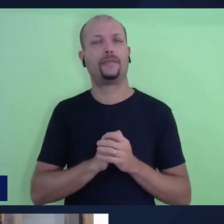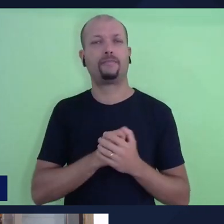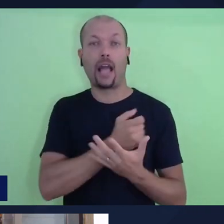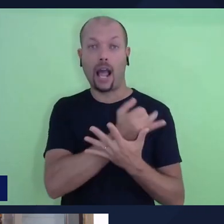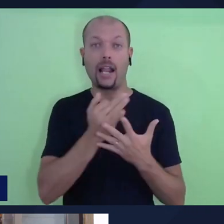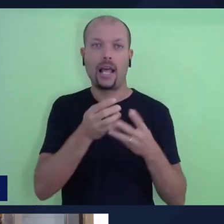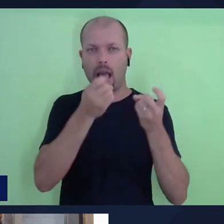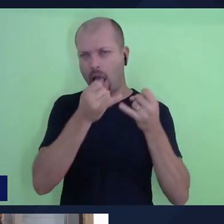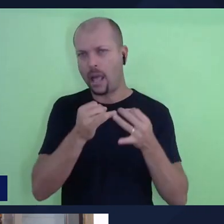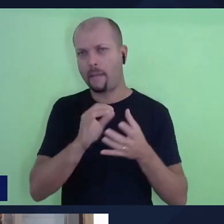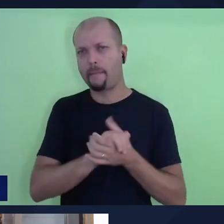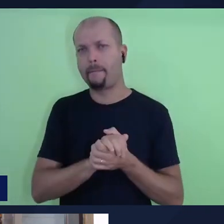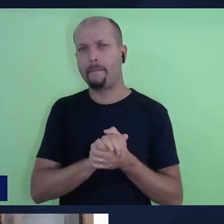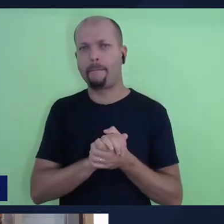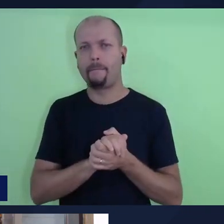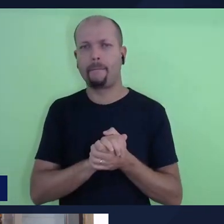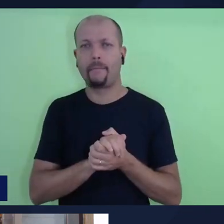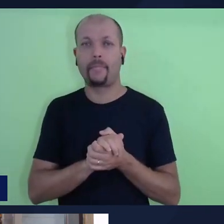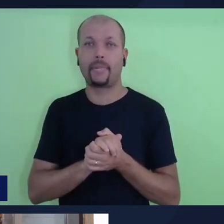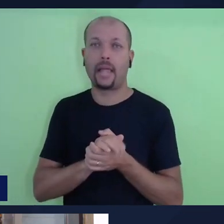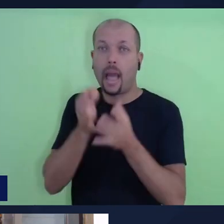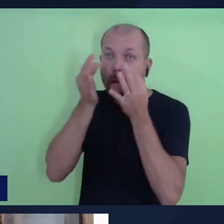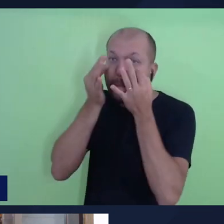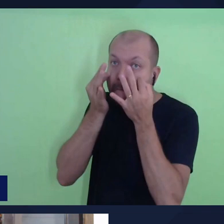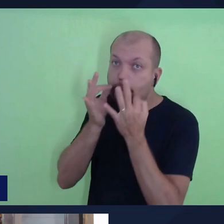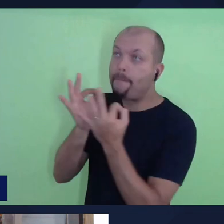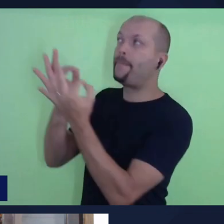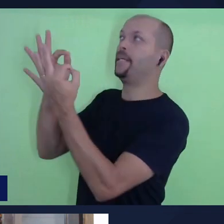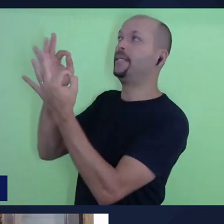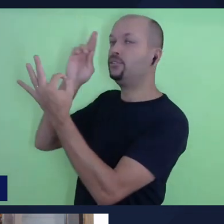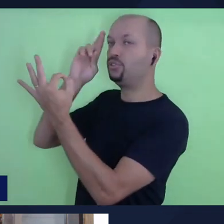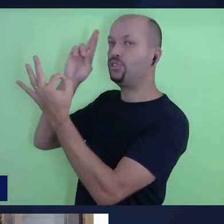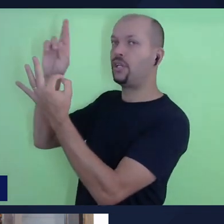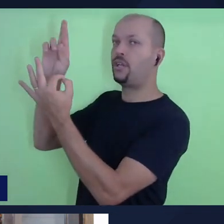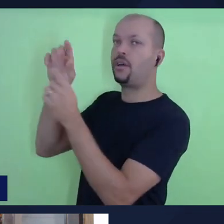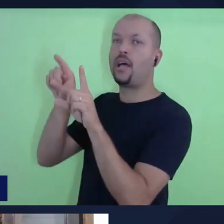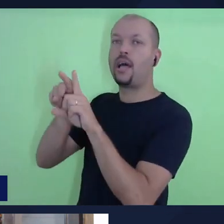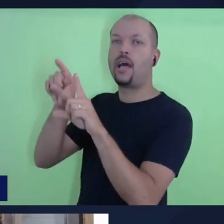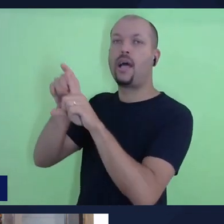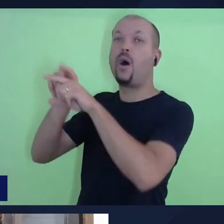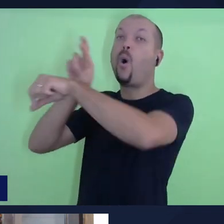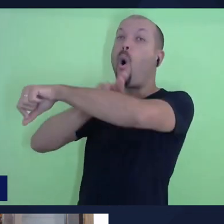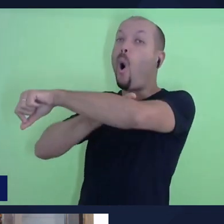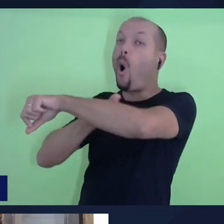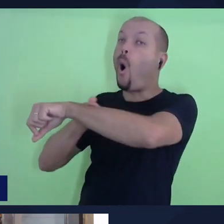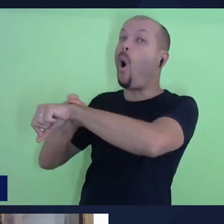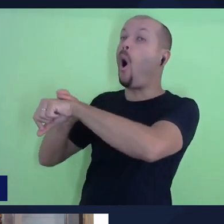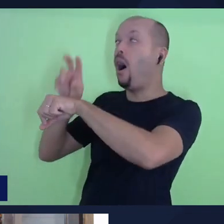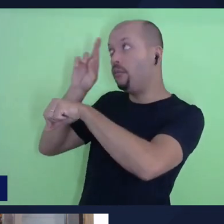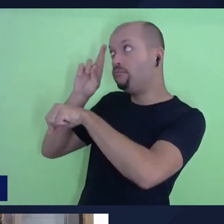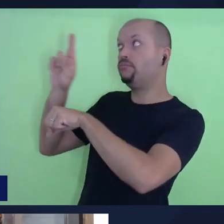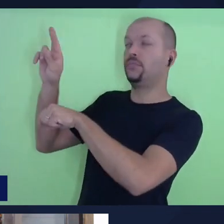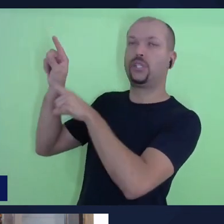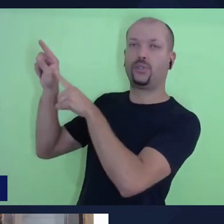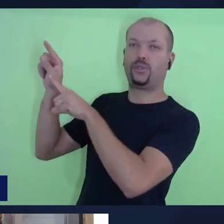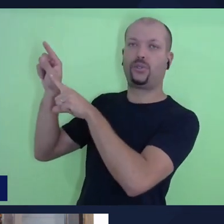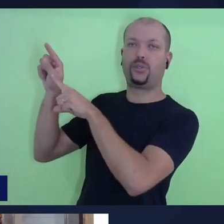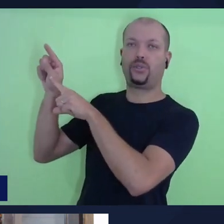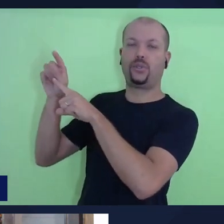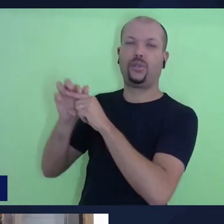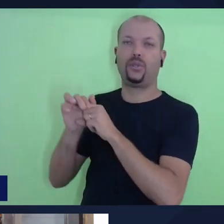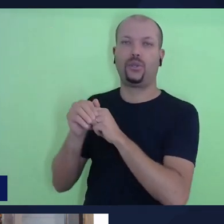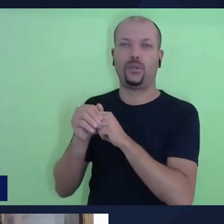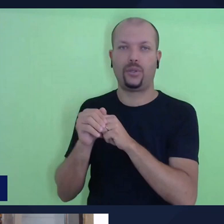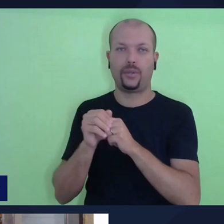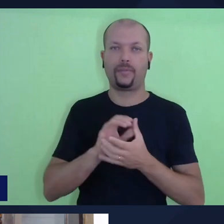de ouvir ao senhor e também de honrar ao senhor. Por exemplo, Deuteronômio lá, nós já lemos,